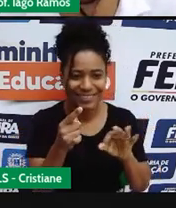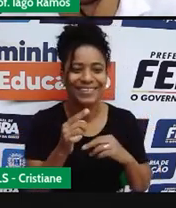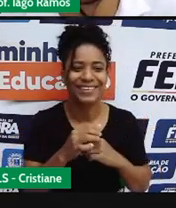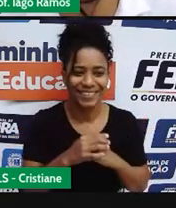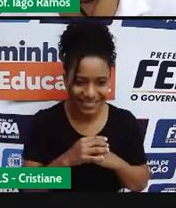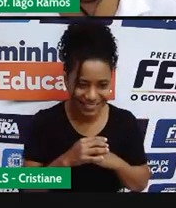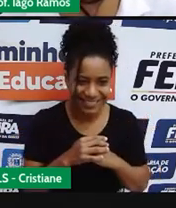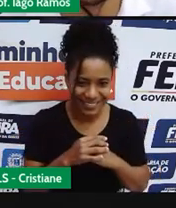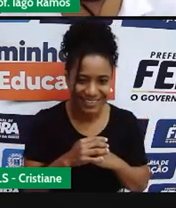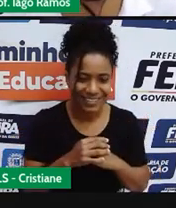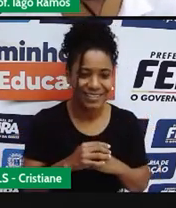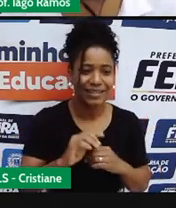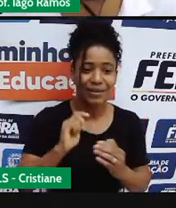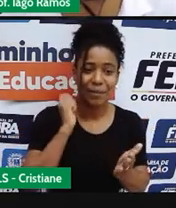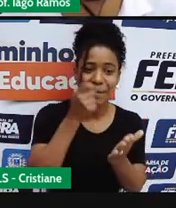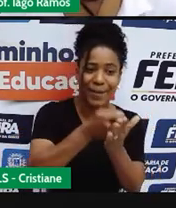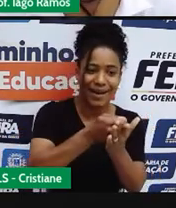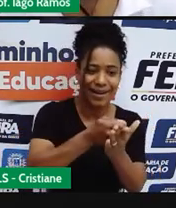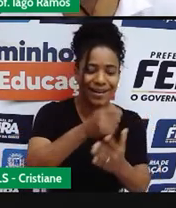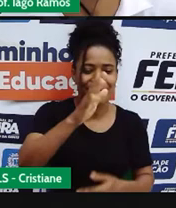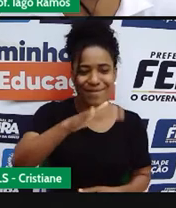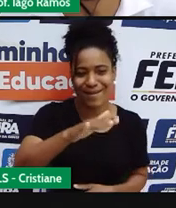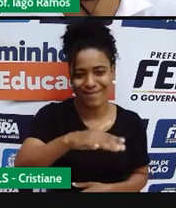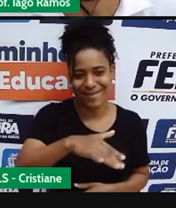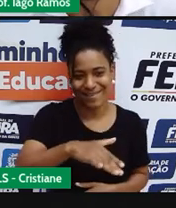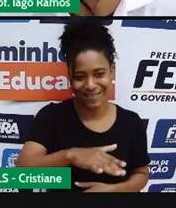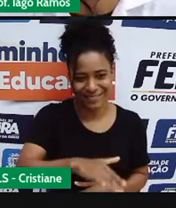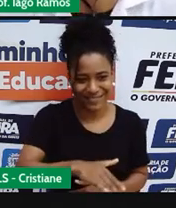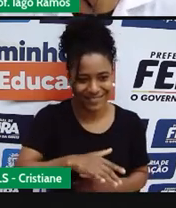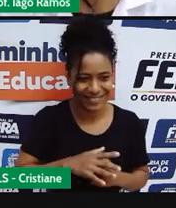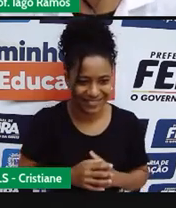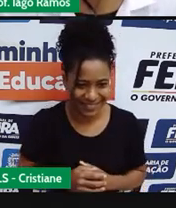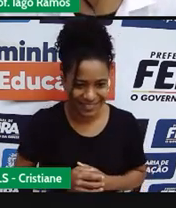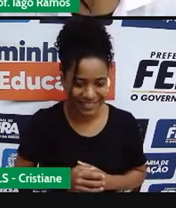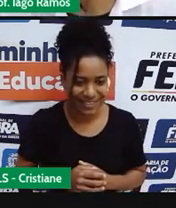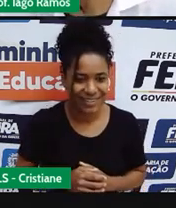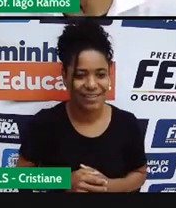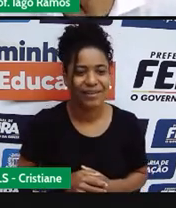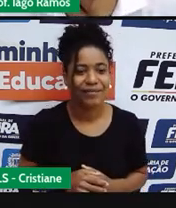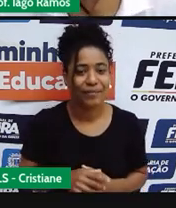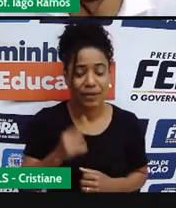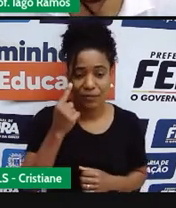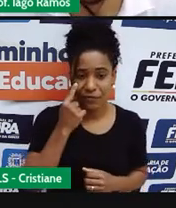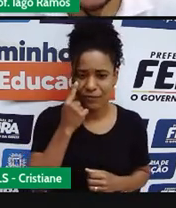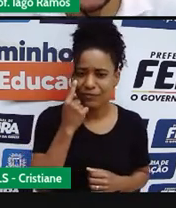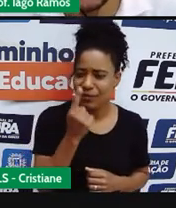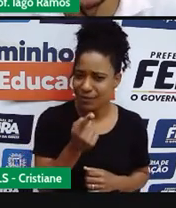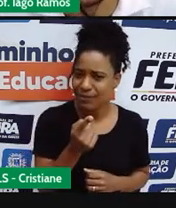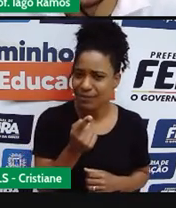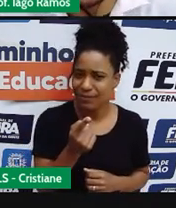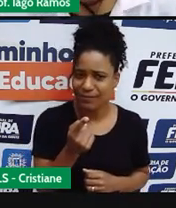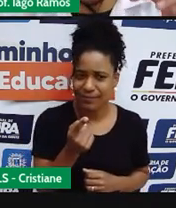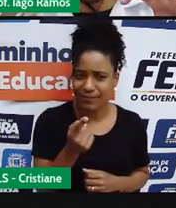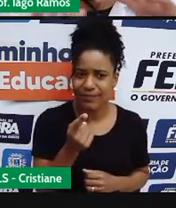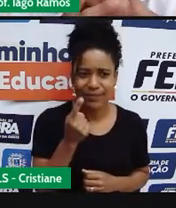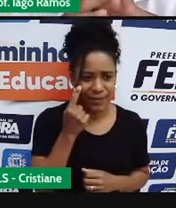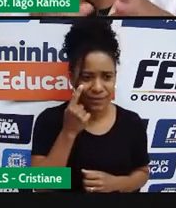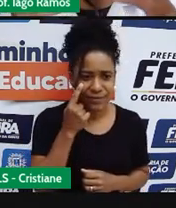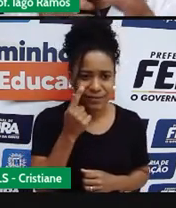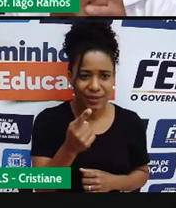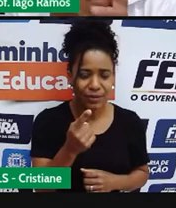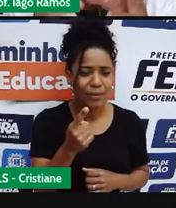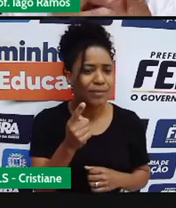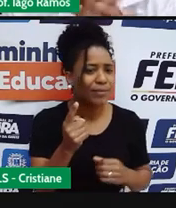Diminui o preço a ser pago. Certo? Percebe que tem uma relação aí. Existe uma